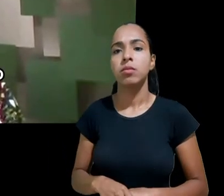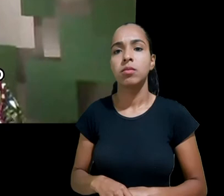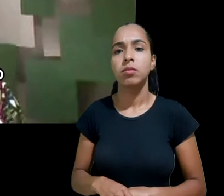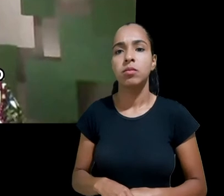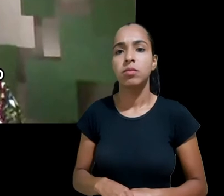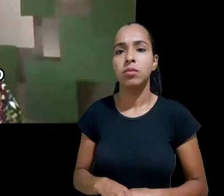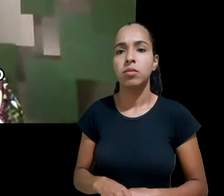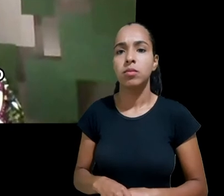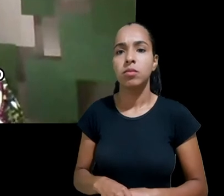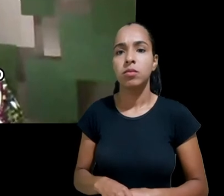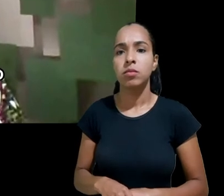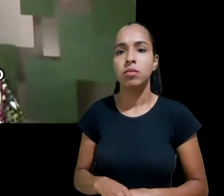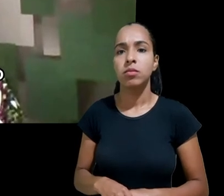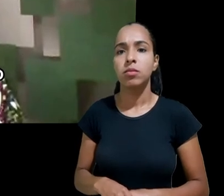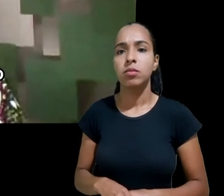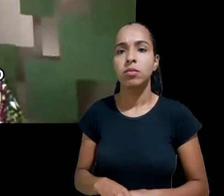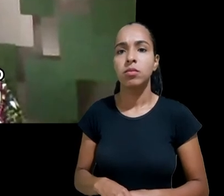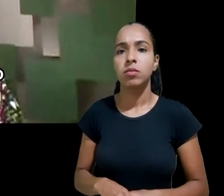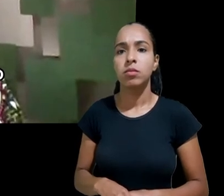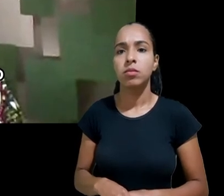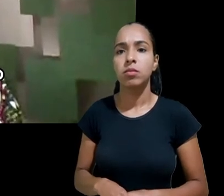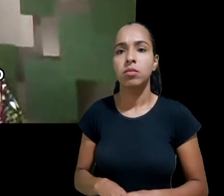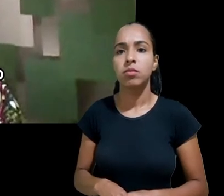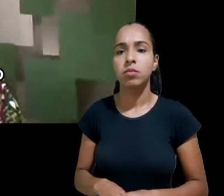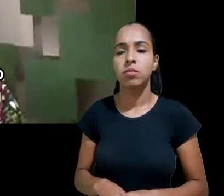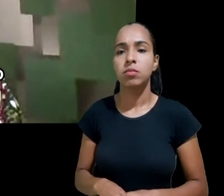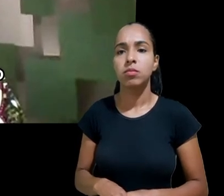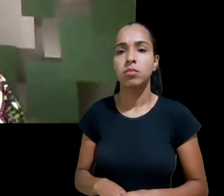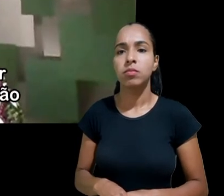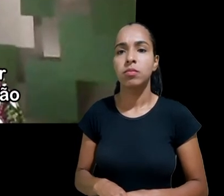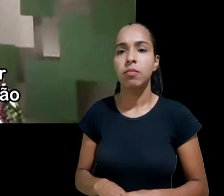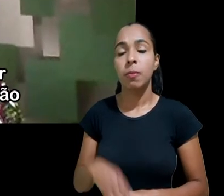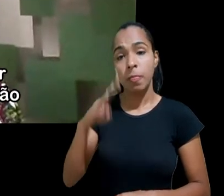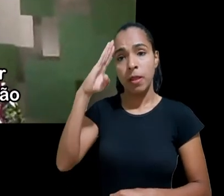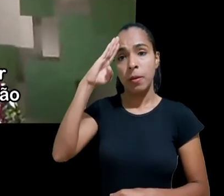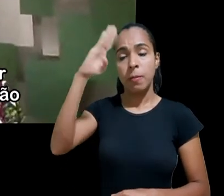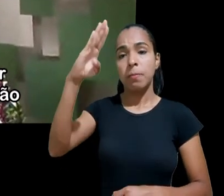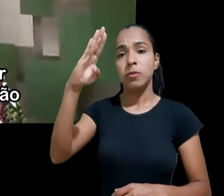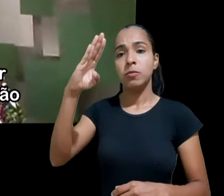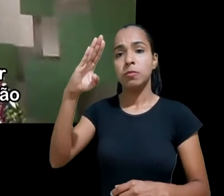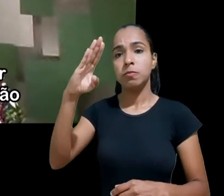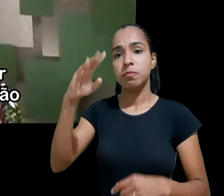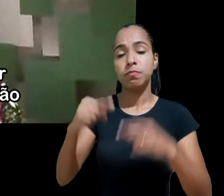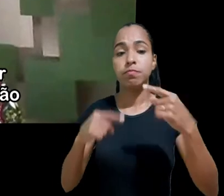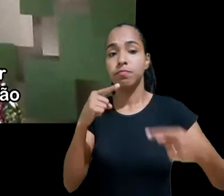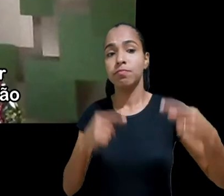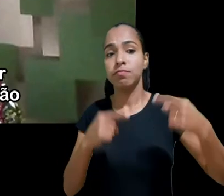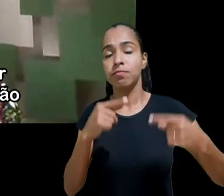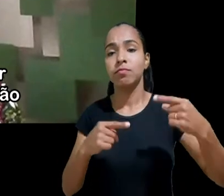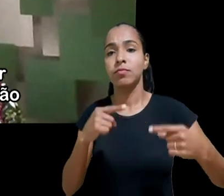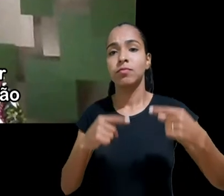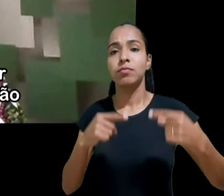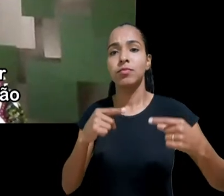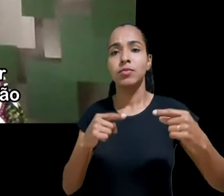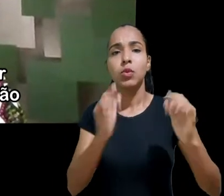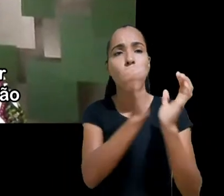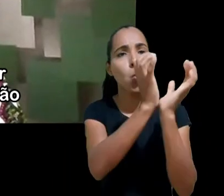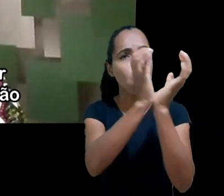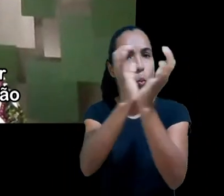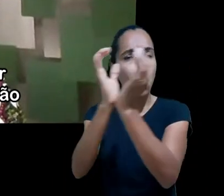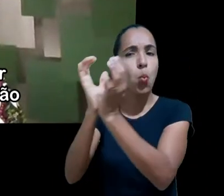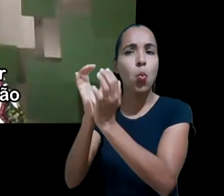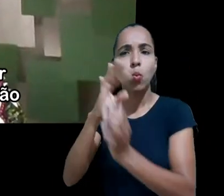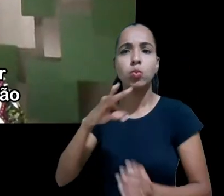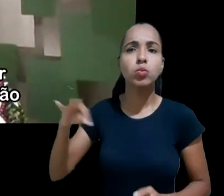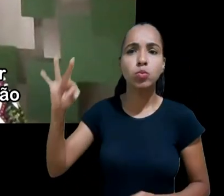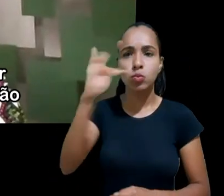estamos atualmente discutindo com diversas instituições para ver como podem submeter alguns de seus produtos